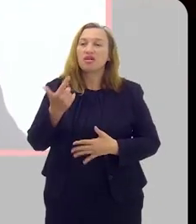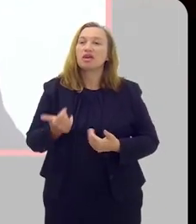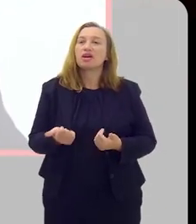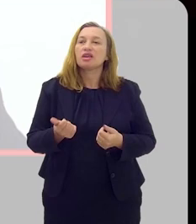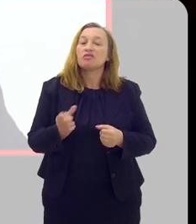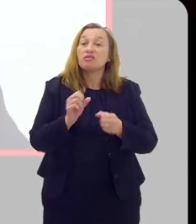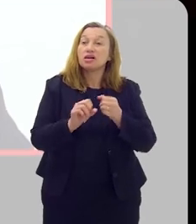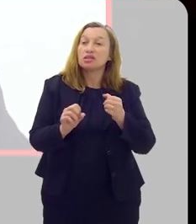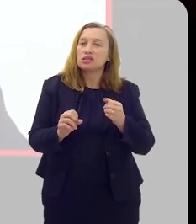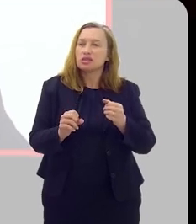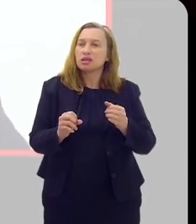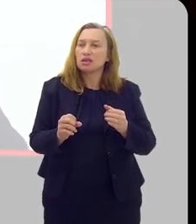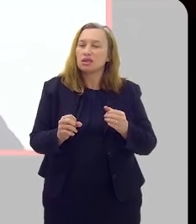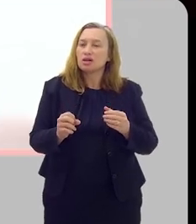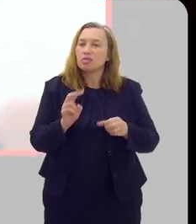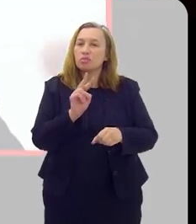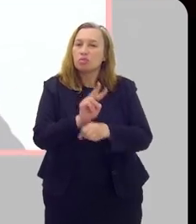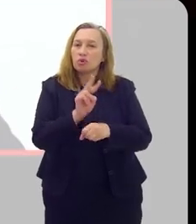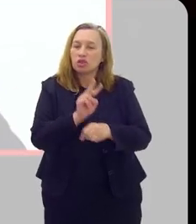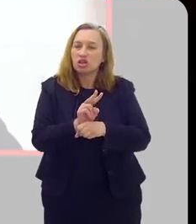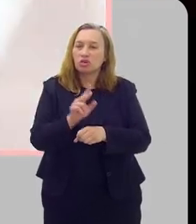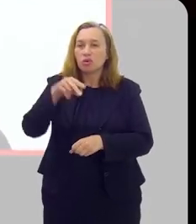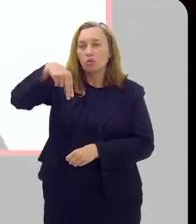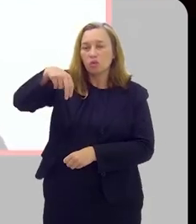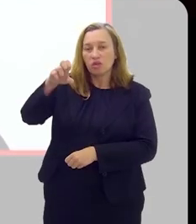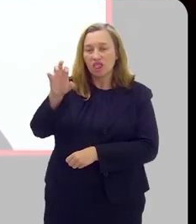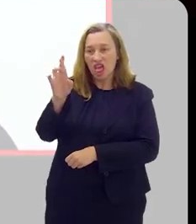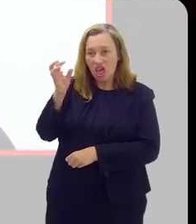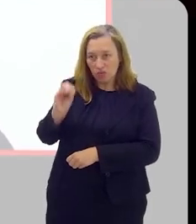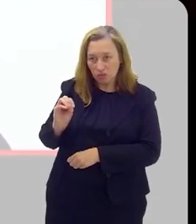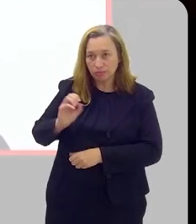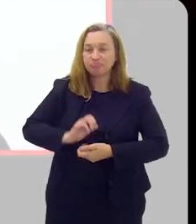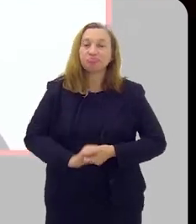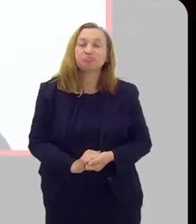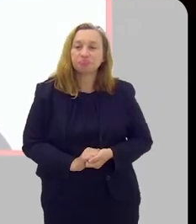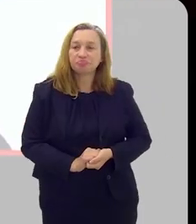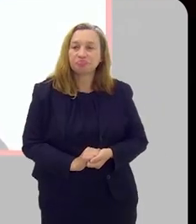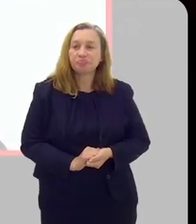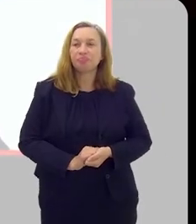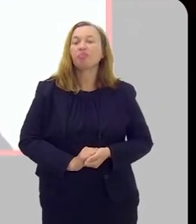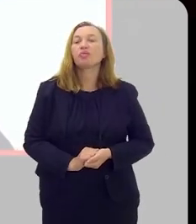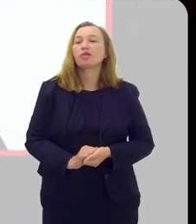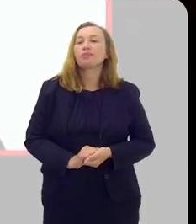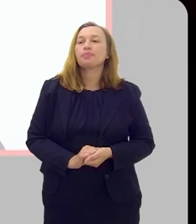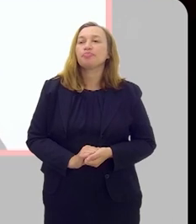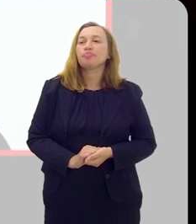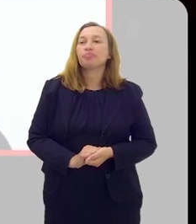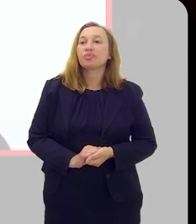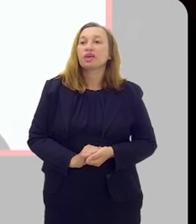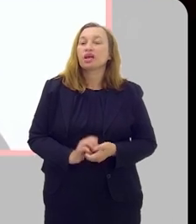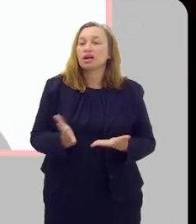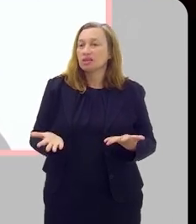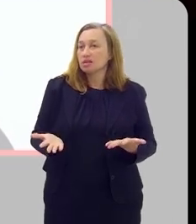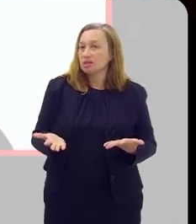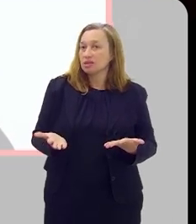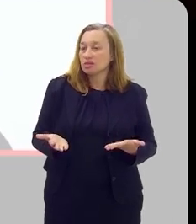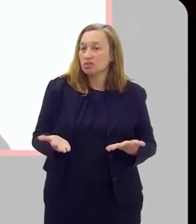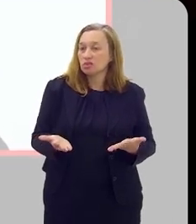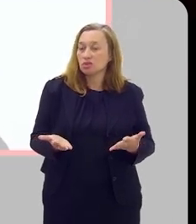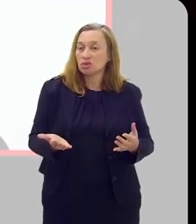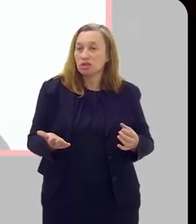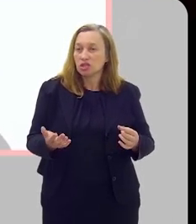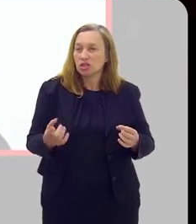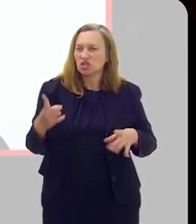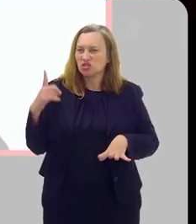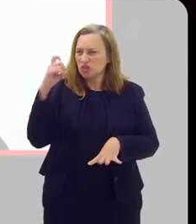para a gente fazer uma dissecção preservando o nervo, tá? E aí, essas sequelas, né?